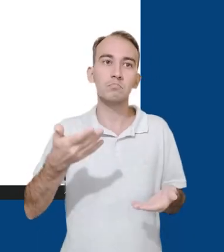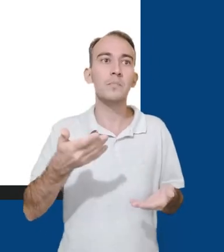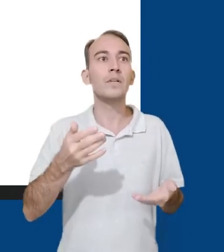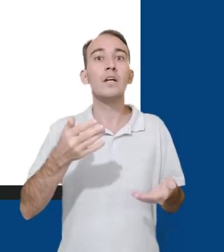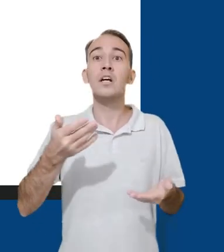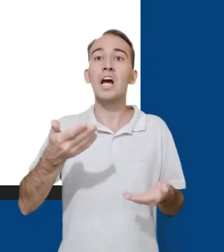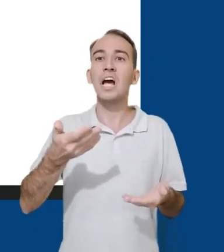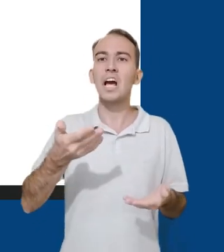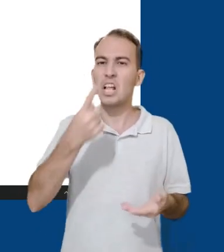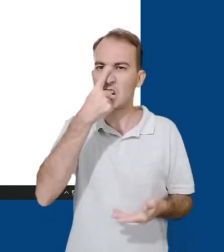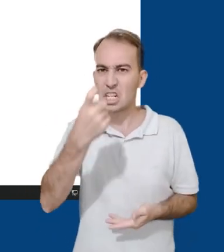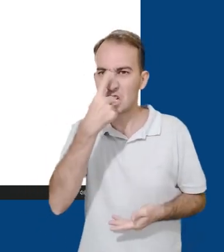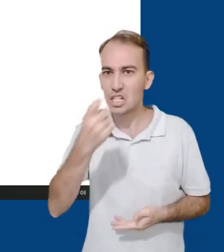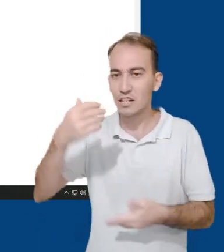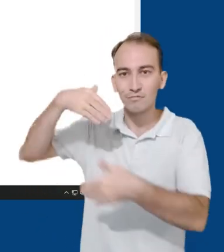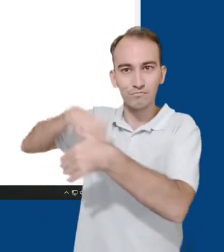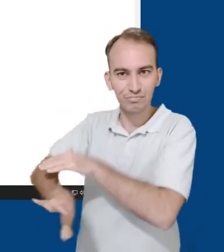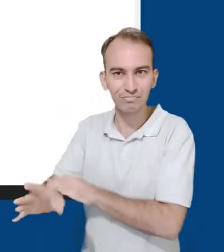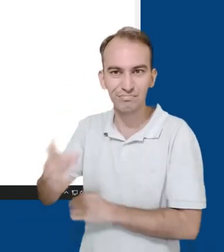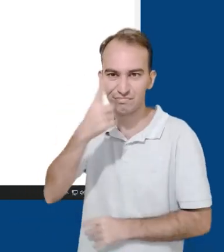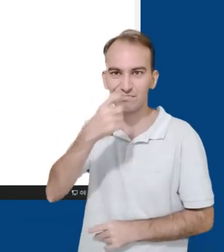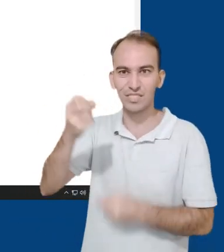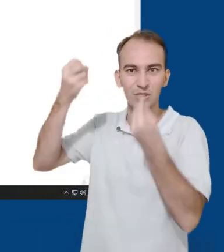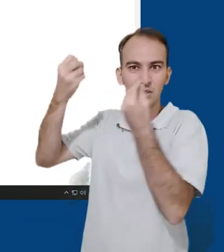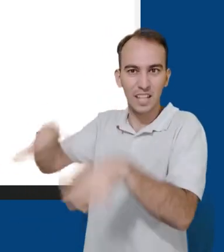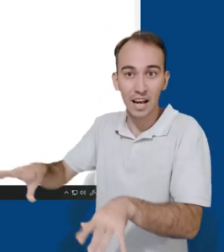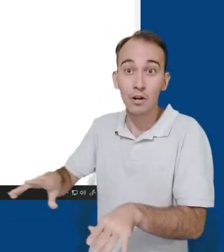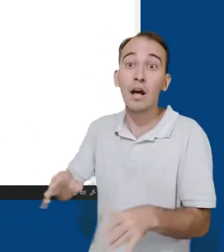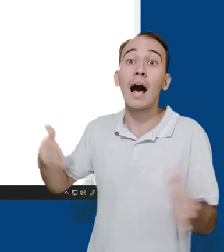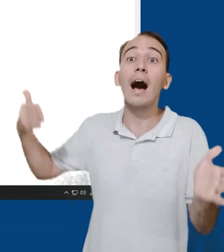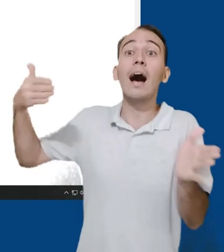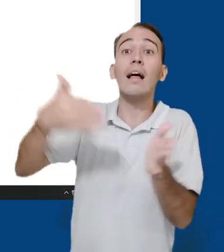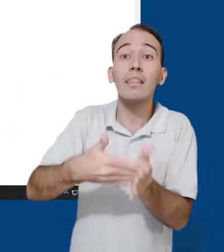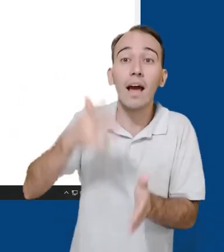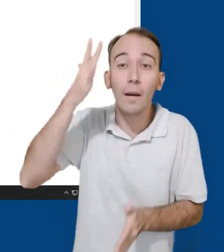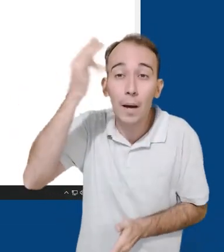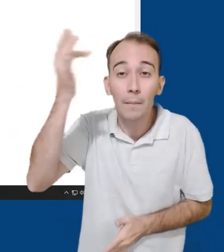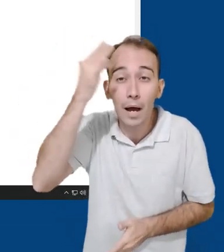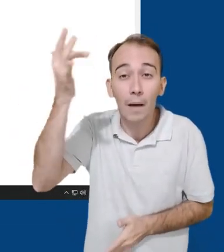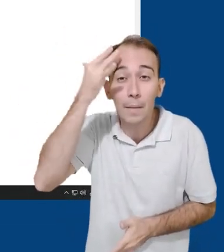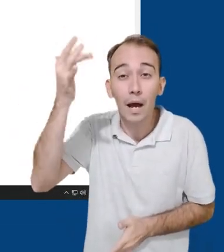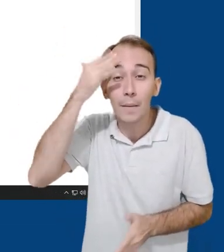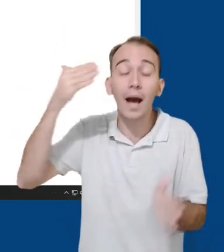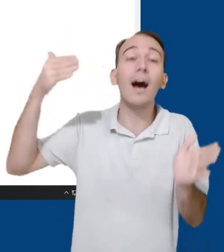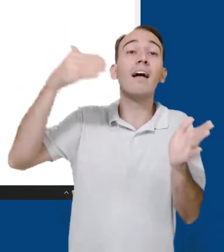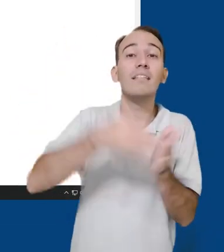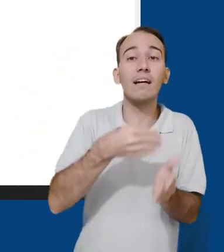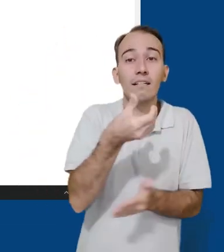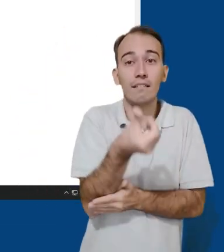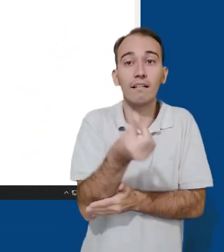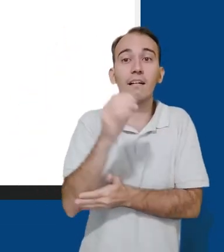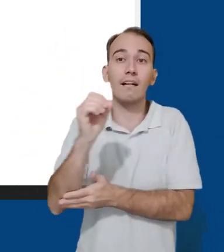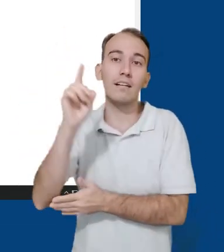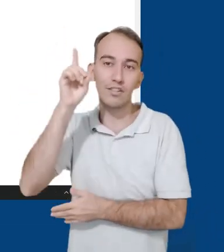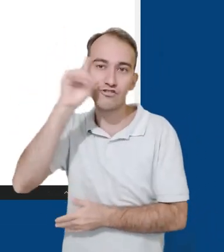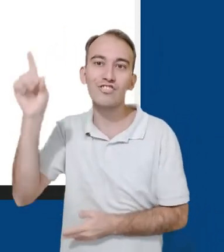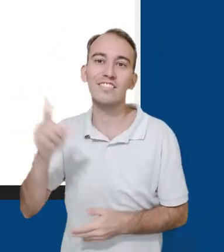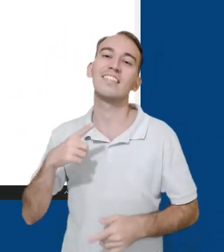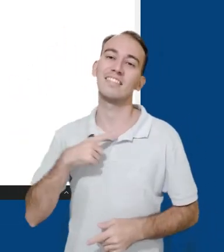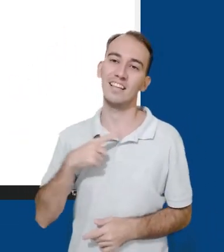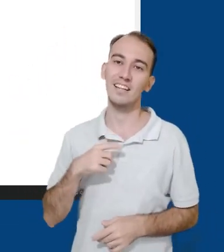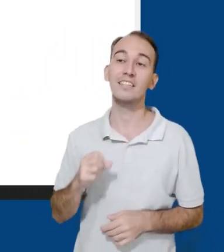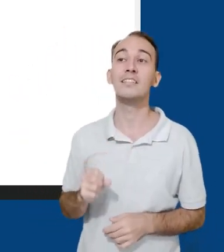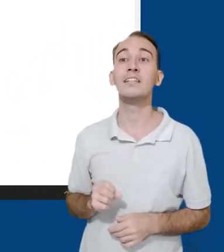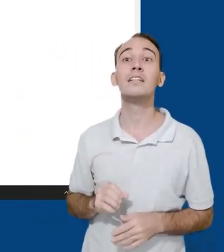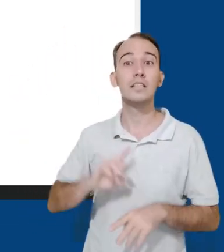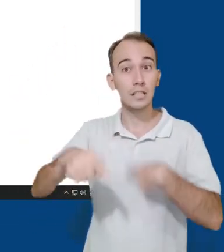excluídos ficam na aba Lixeira por até 60 dias, até serem definitivamente excluídos da sua biblioteca.